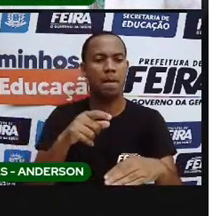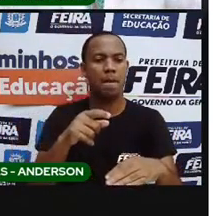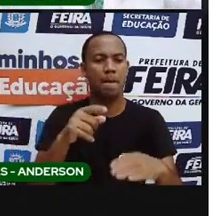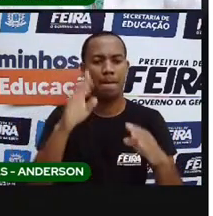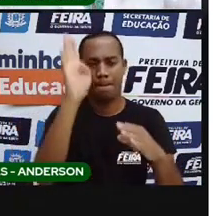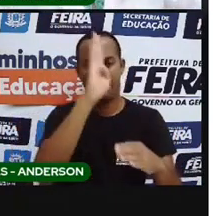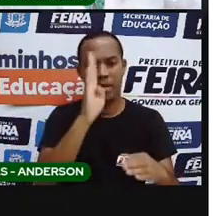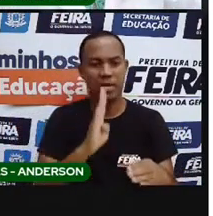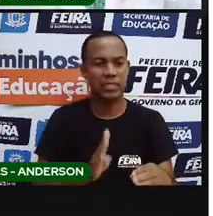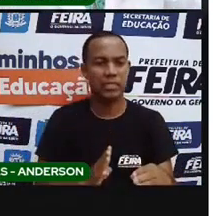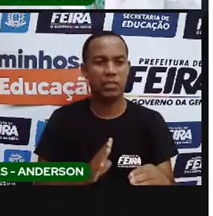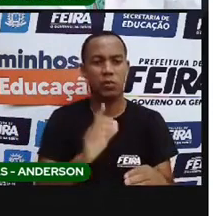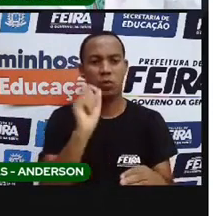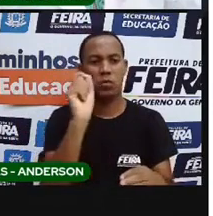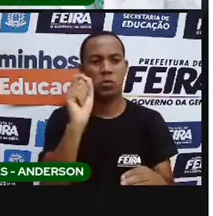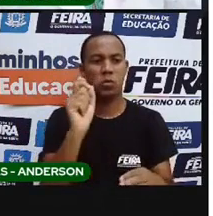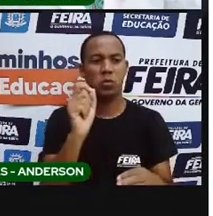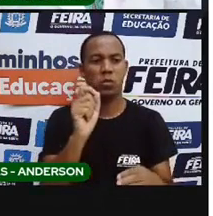mais Portugal.